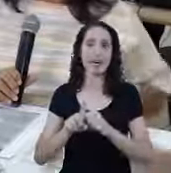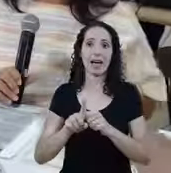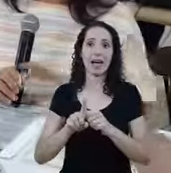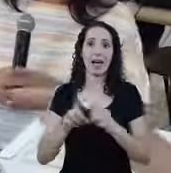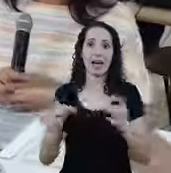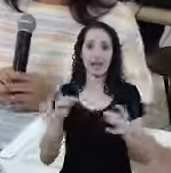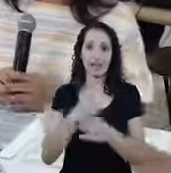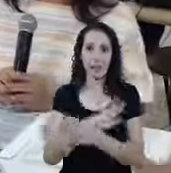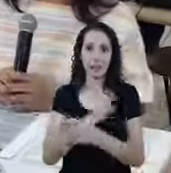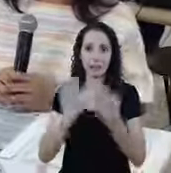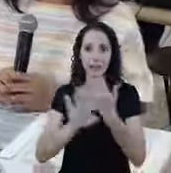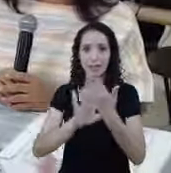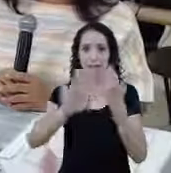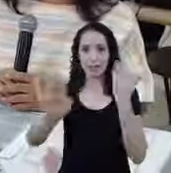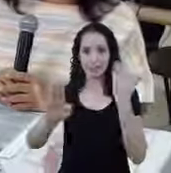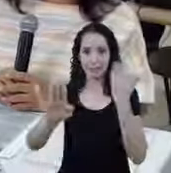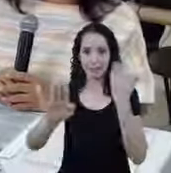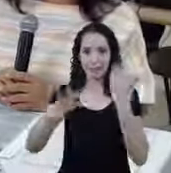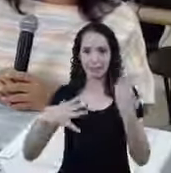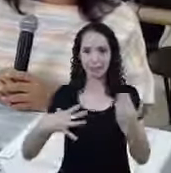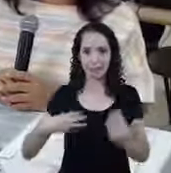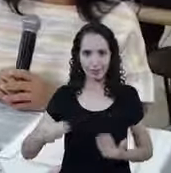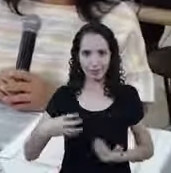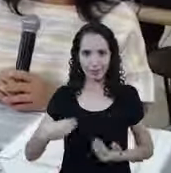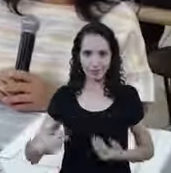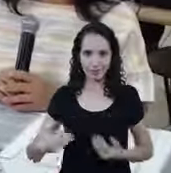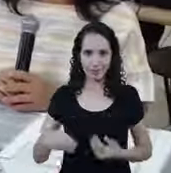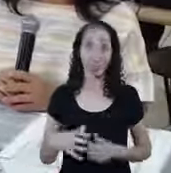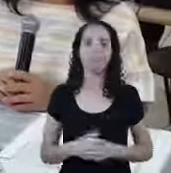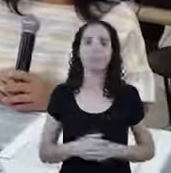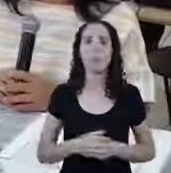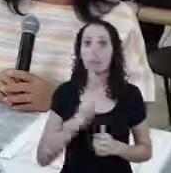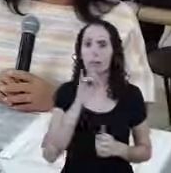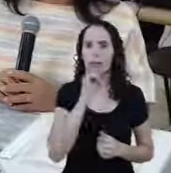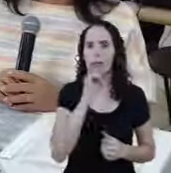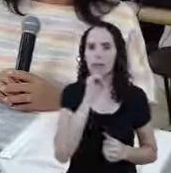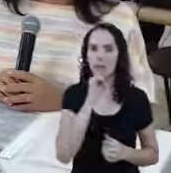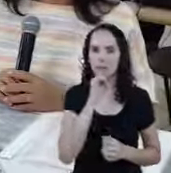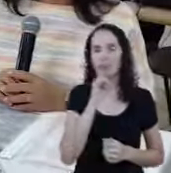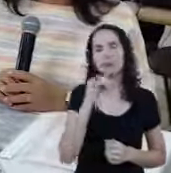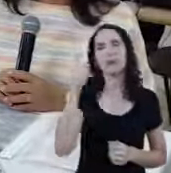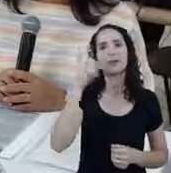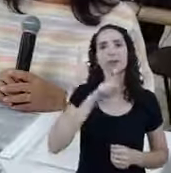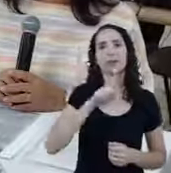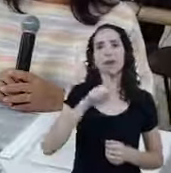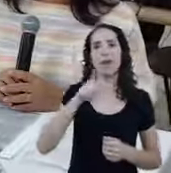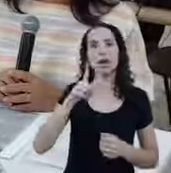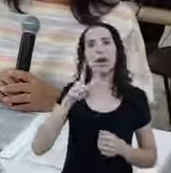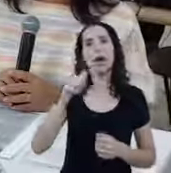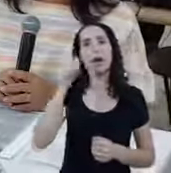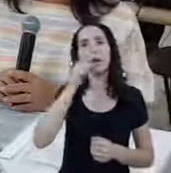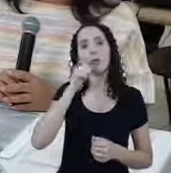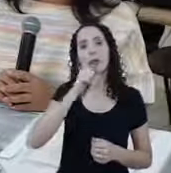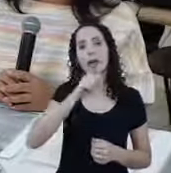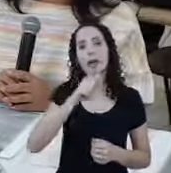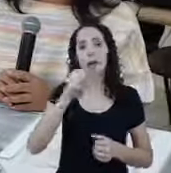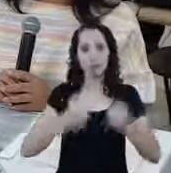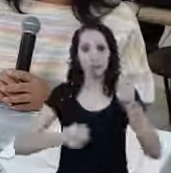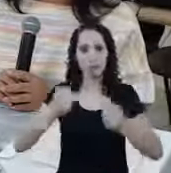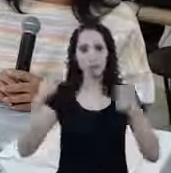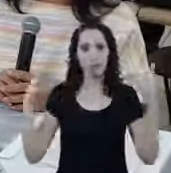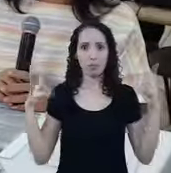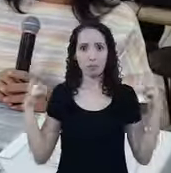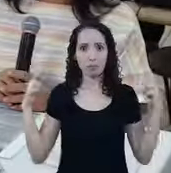pessoa A licença maternidade Também não recebe porque ela já recebe Um benefício do governo Agora é o seguinte Ela recebe Ela é motorista de aplicativo E contribui